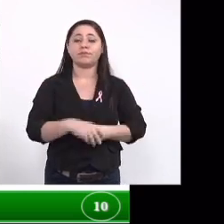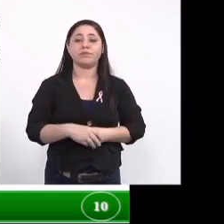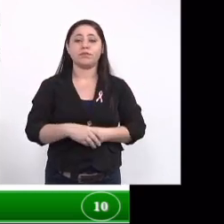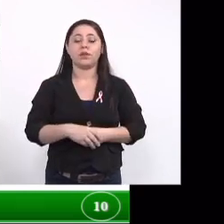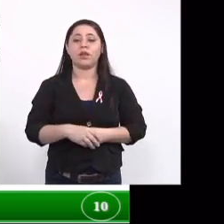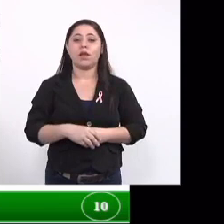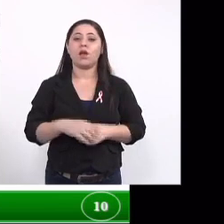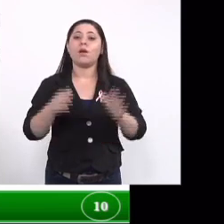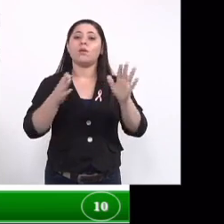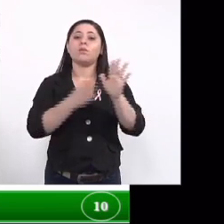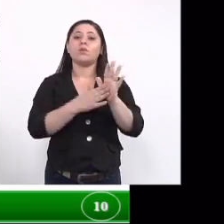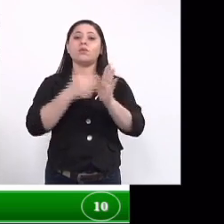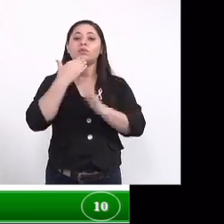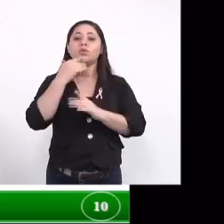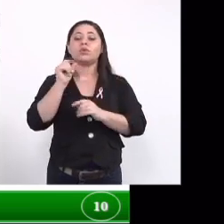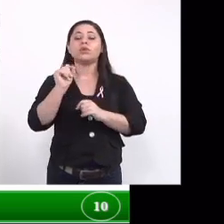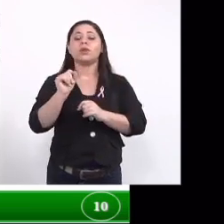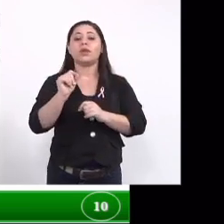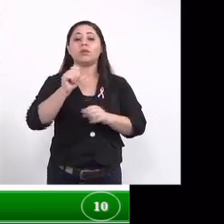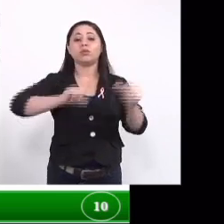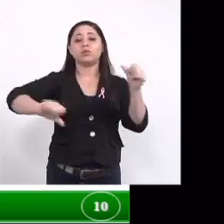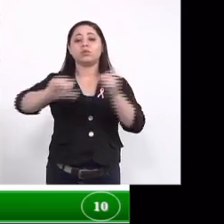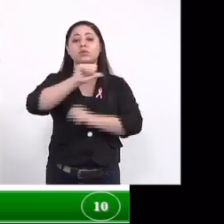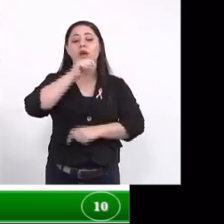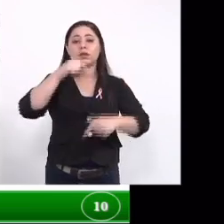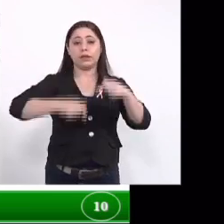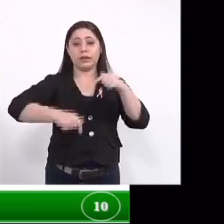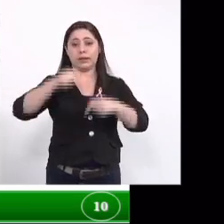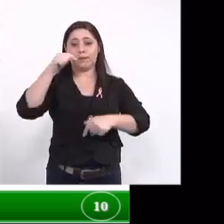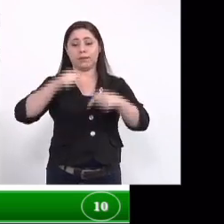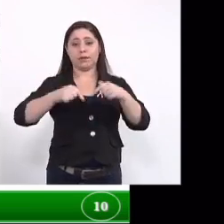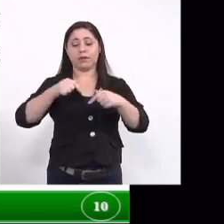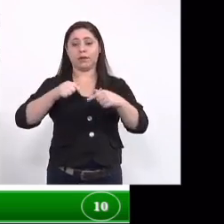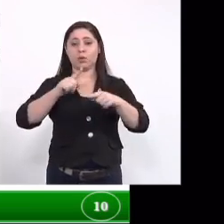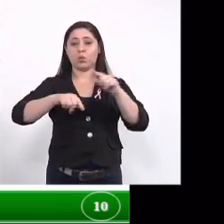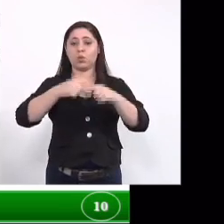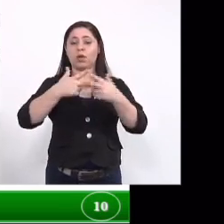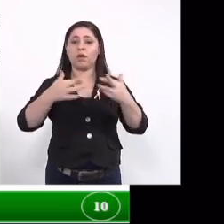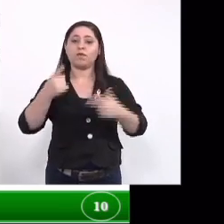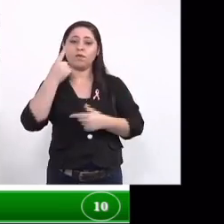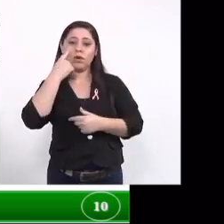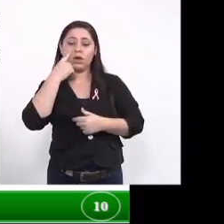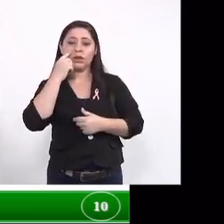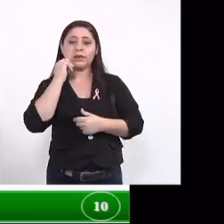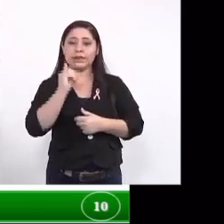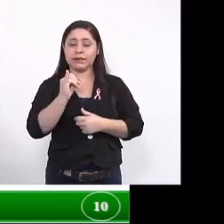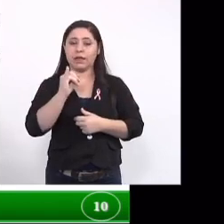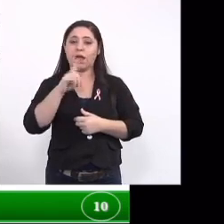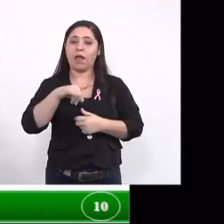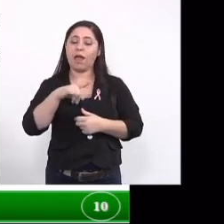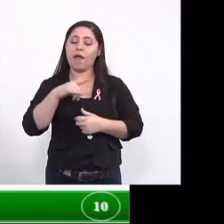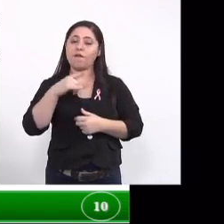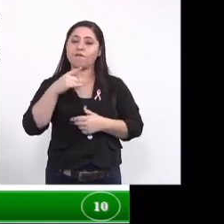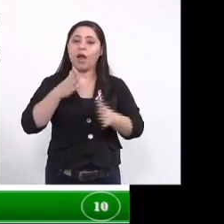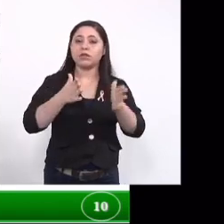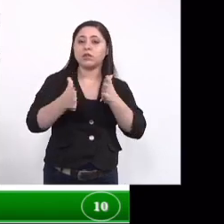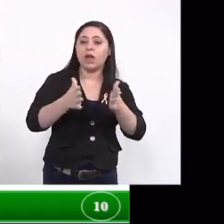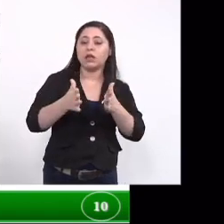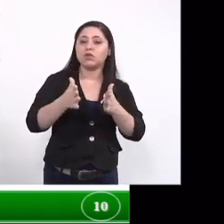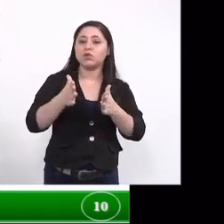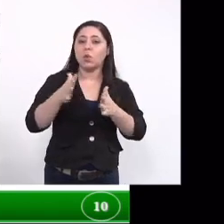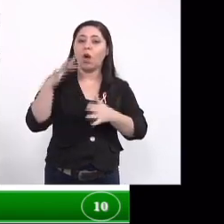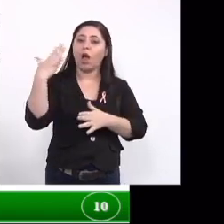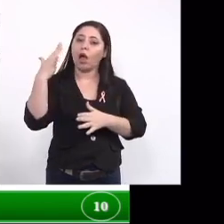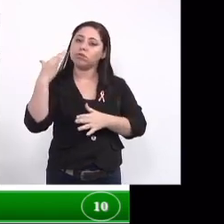propôs realizar novas modificações químicas no produto a fim da gente verificar que o produto seja de mais fácil acesso custo